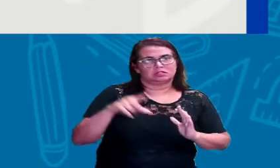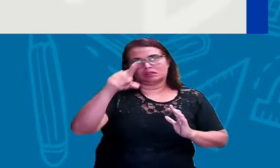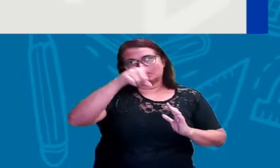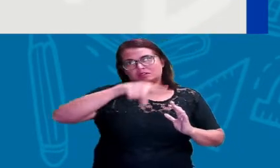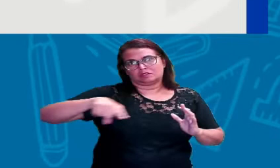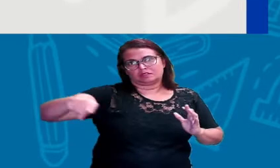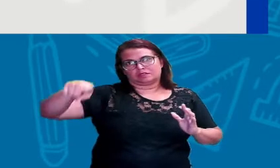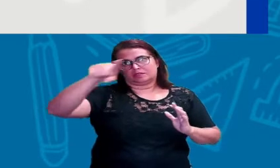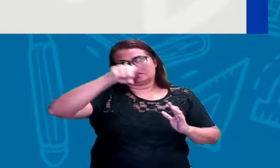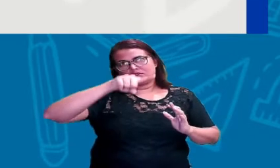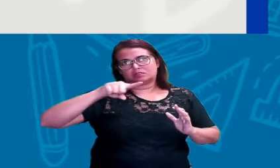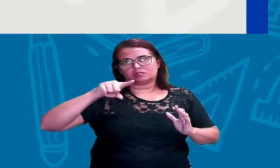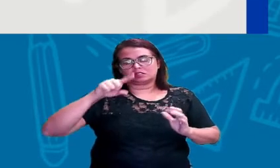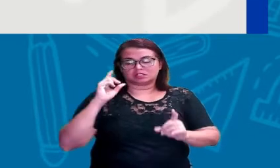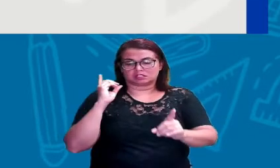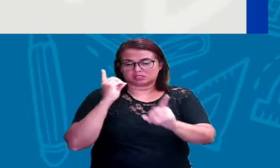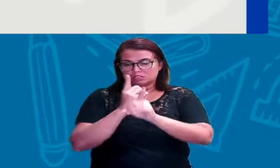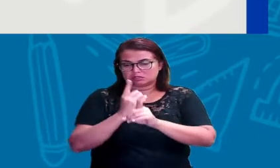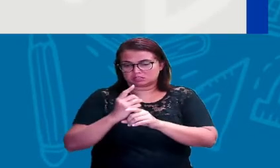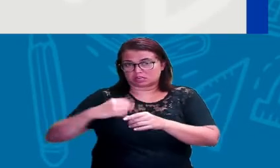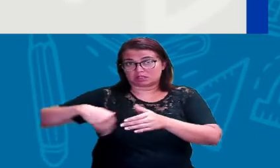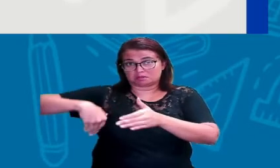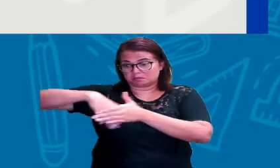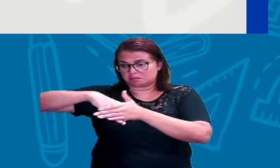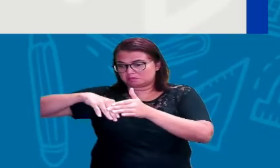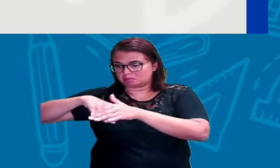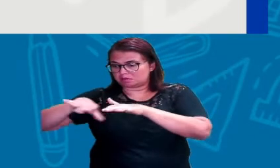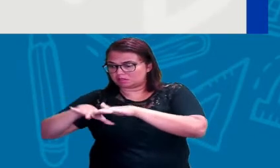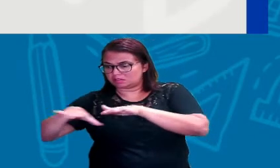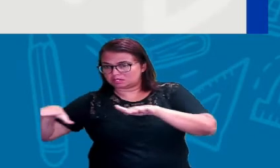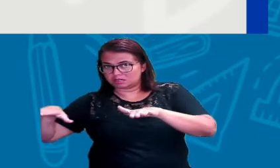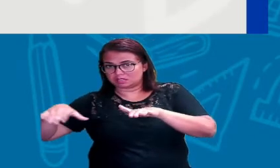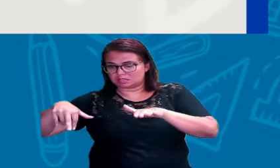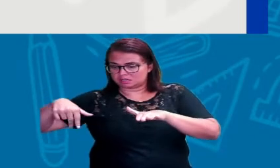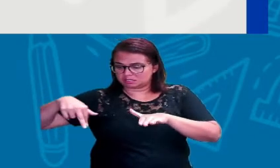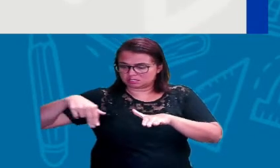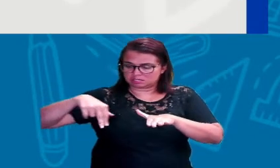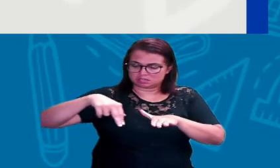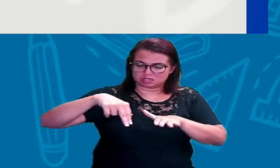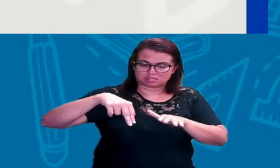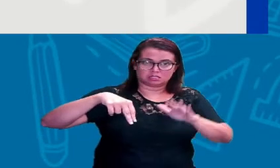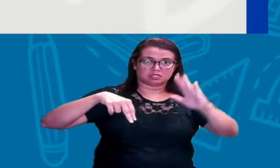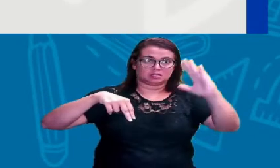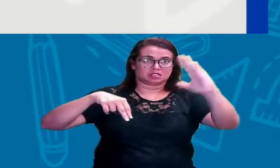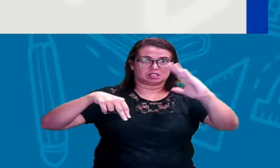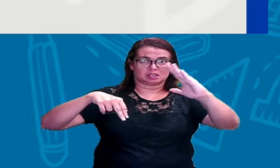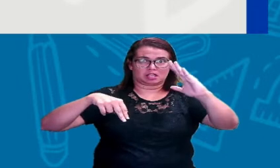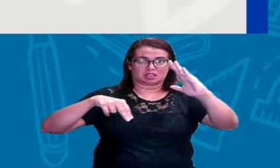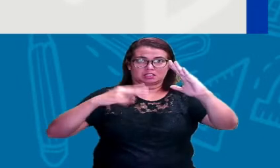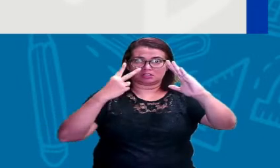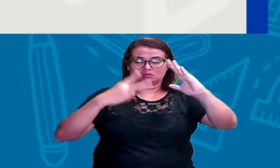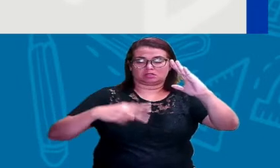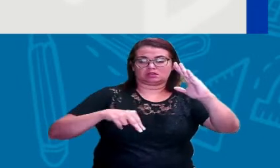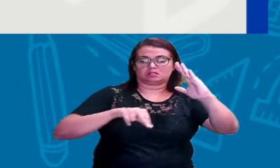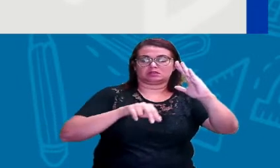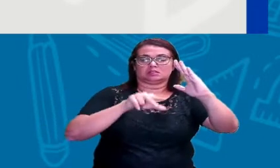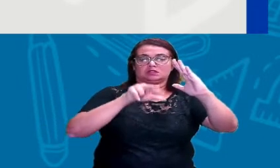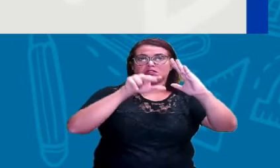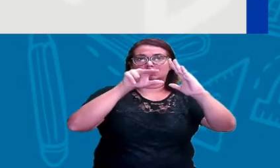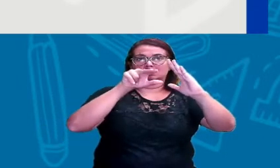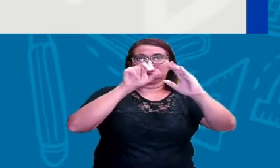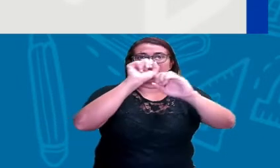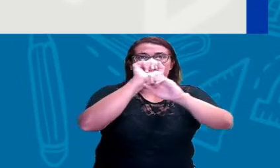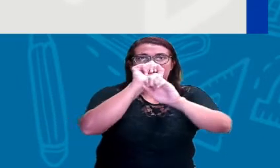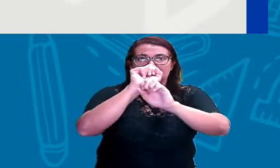campo de futebol, ande duas casas para cima, pare, vire à esquerda e ande